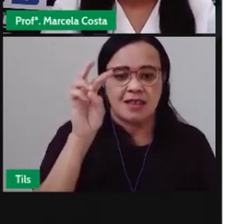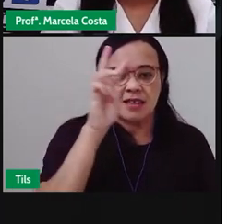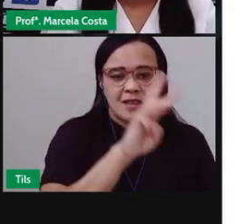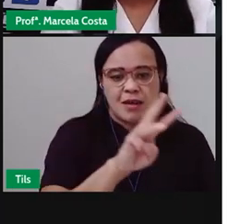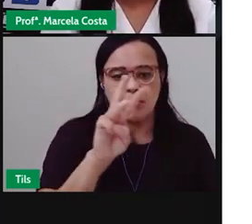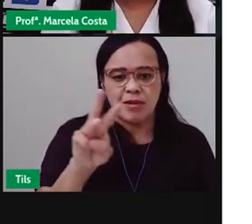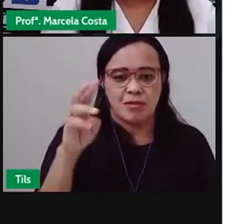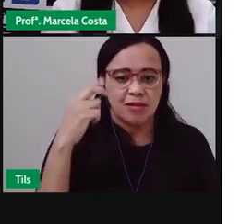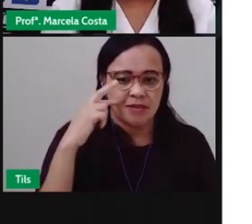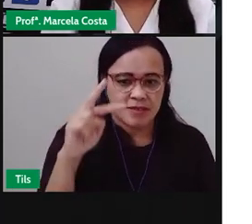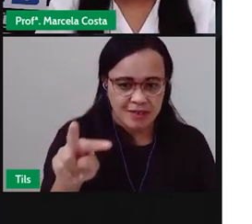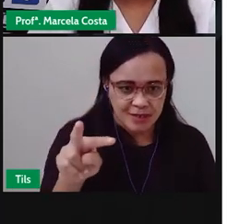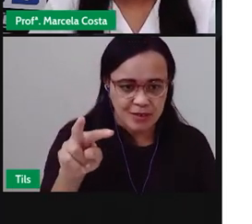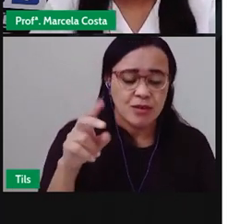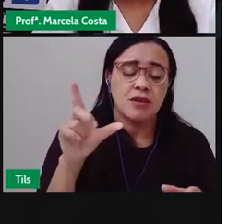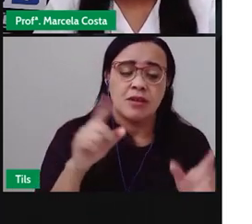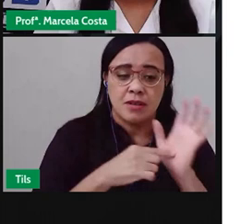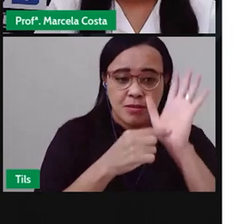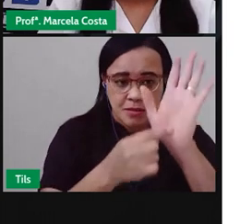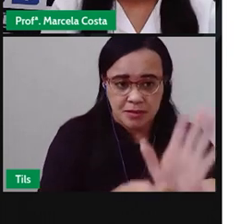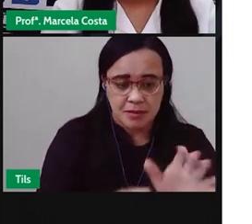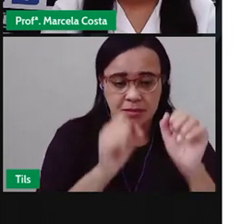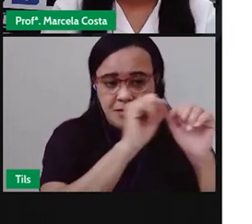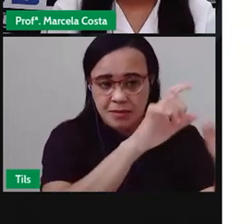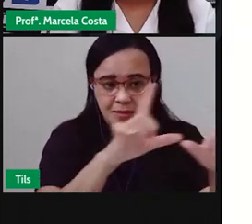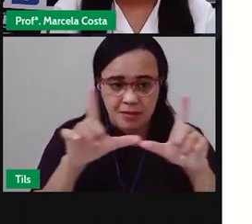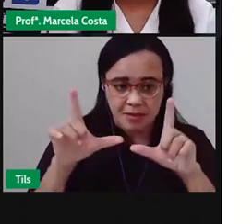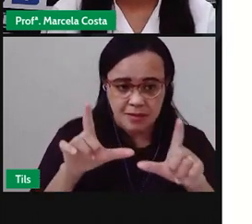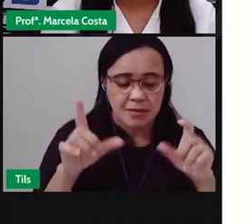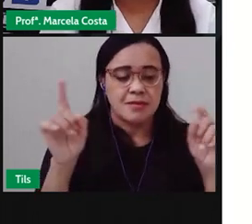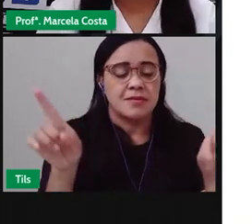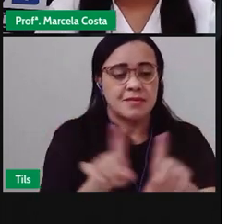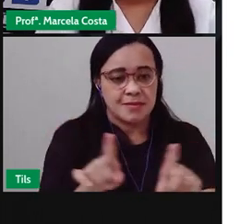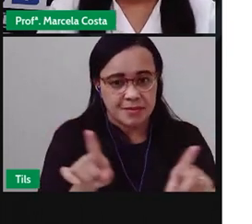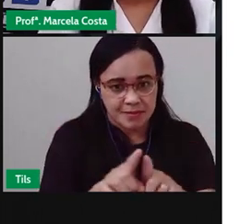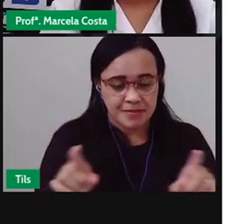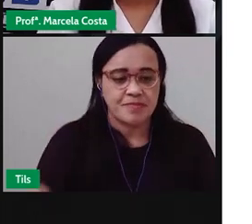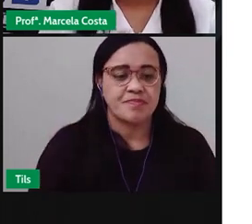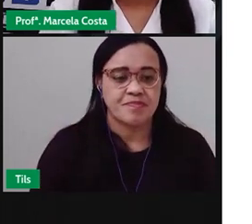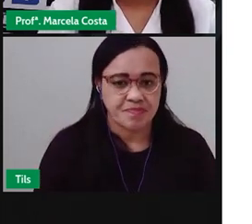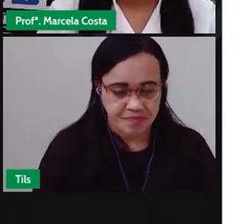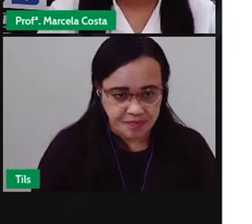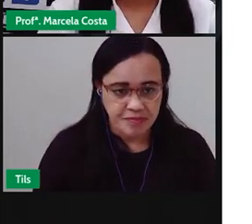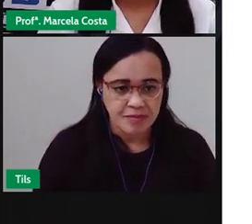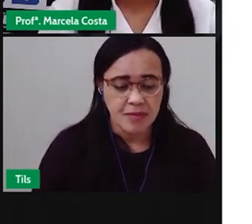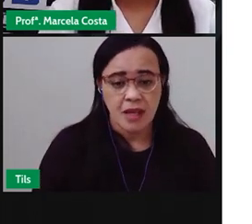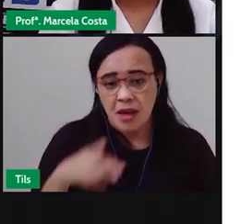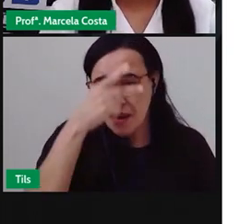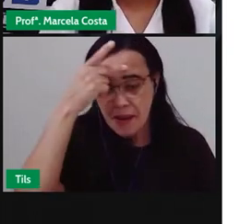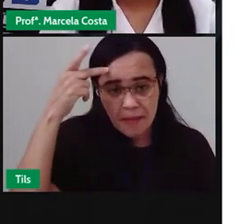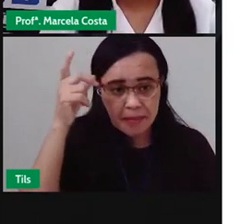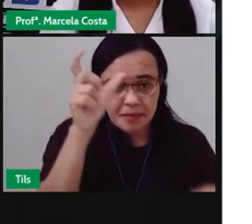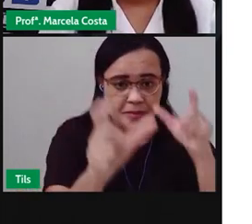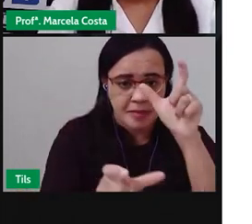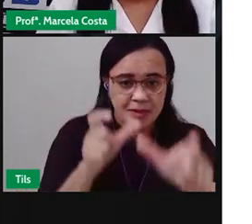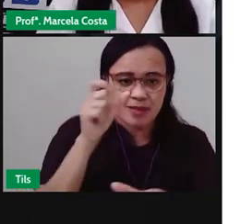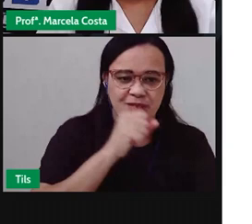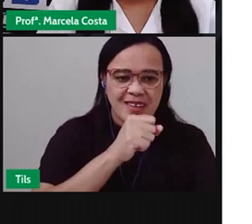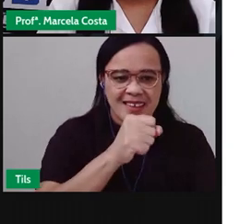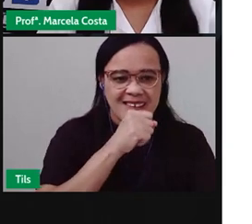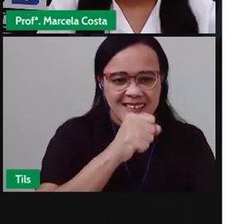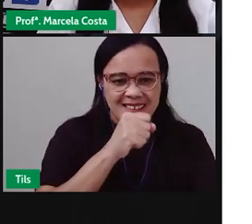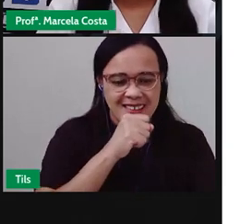apresentação. E quem canta essa música, né, quem interpretava essa música, era o cantor